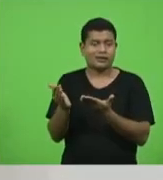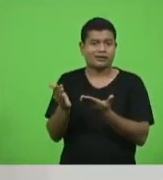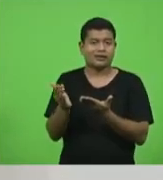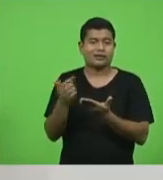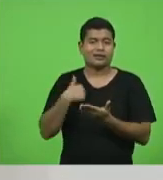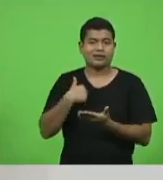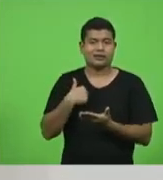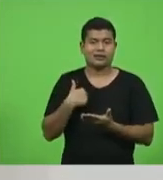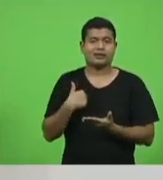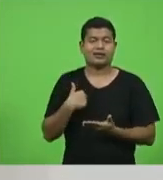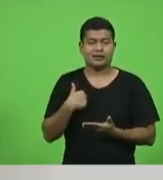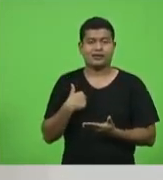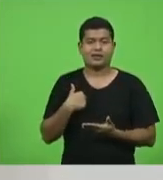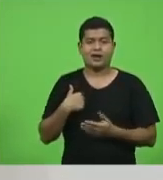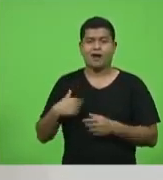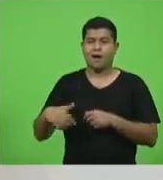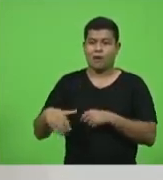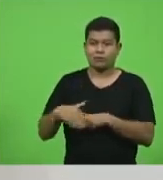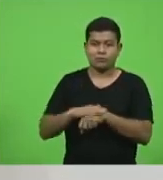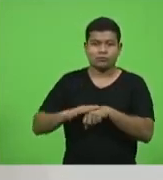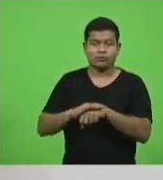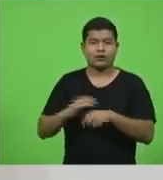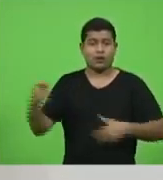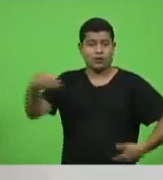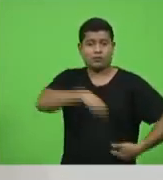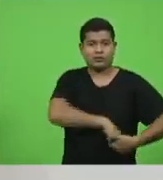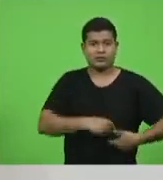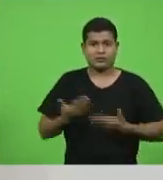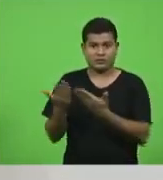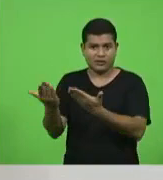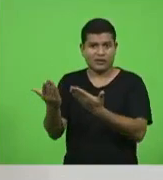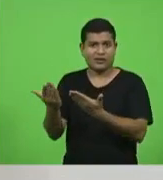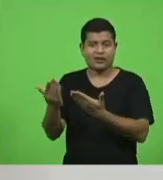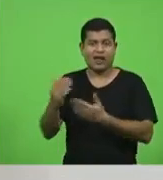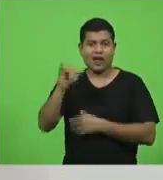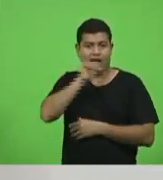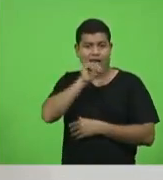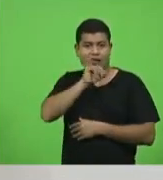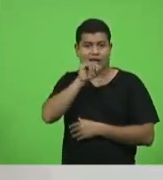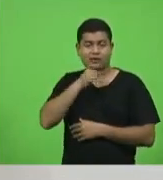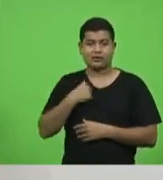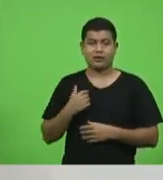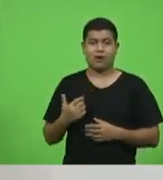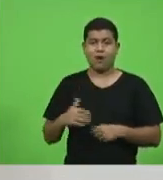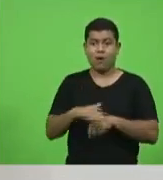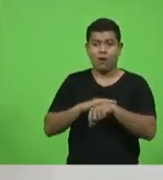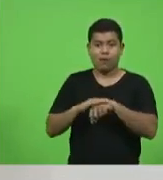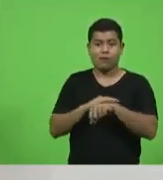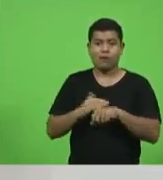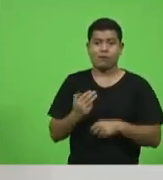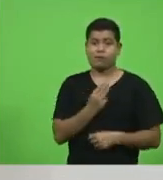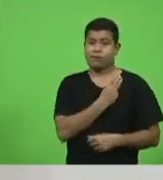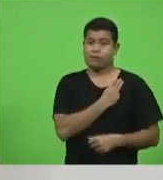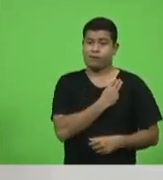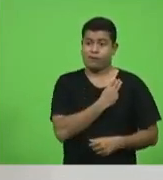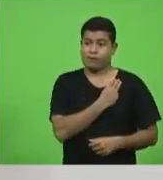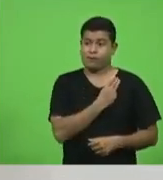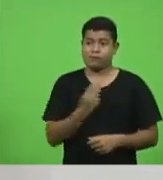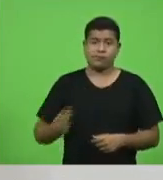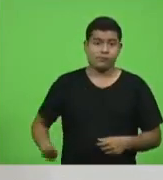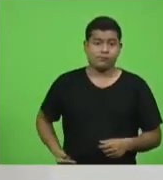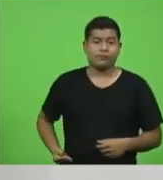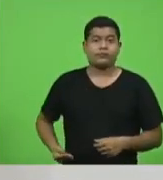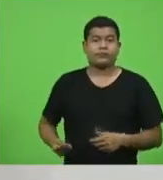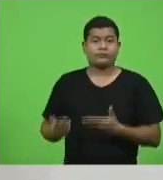Itália conversamos com o ministério das universidades que existem na